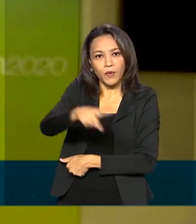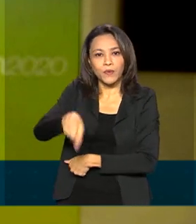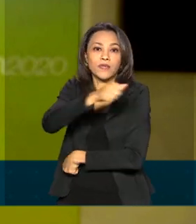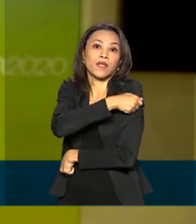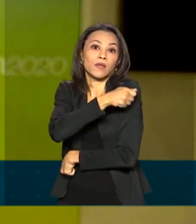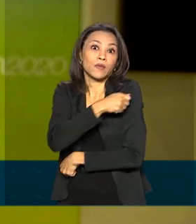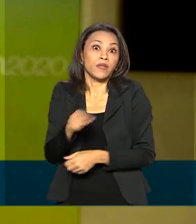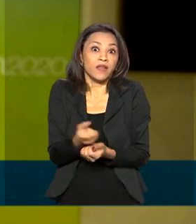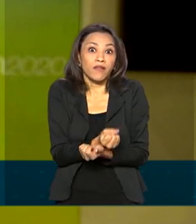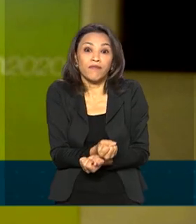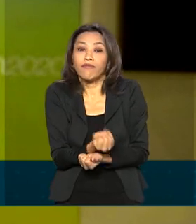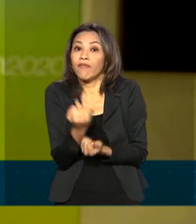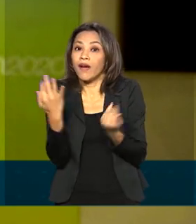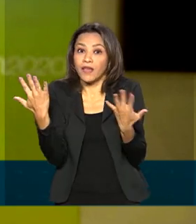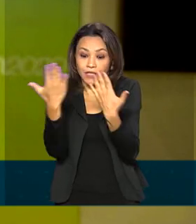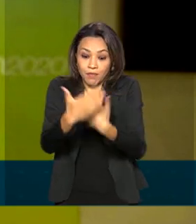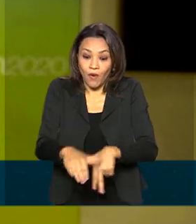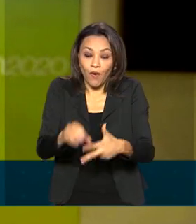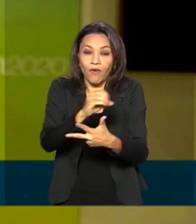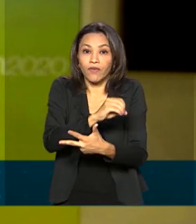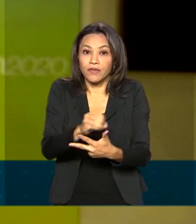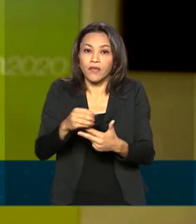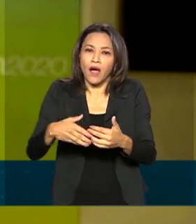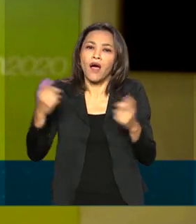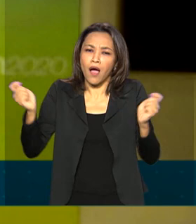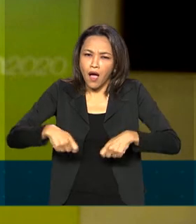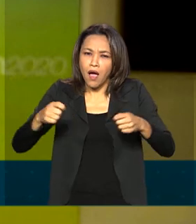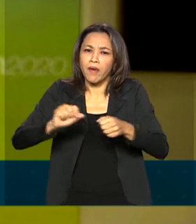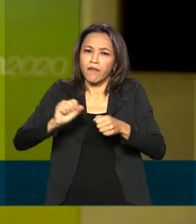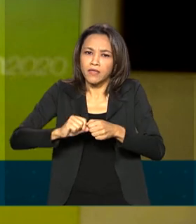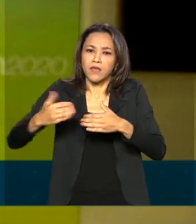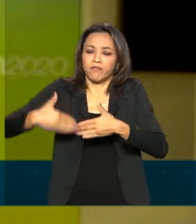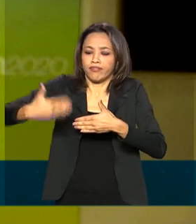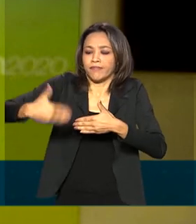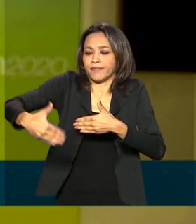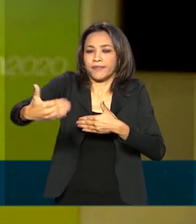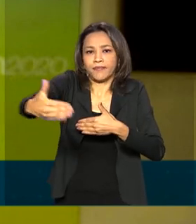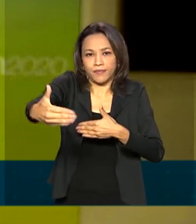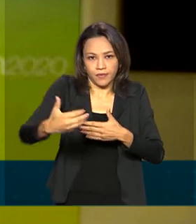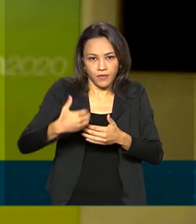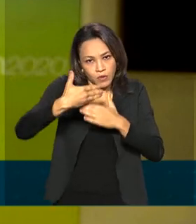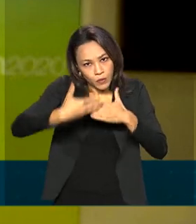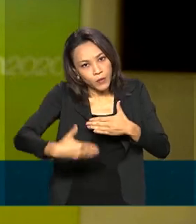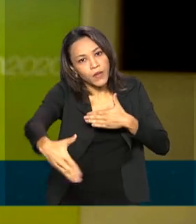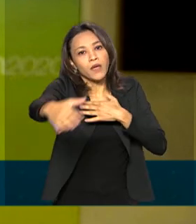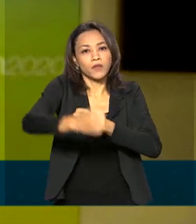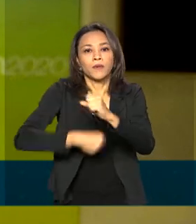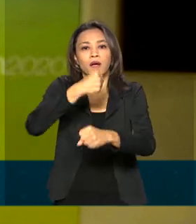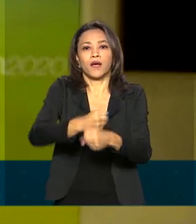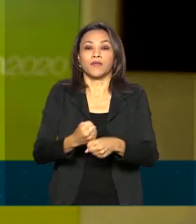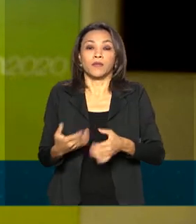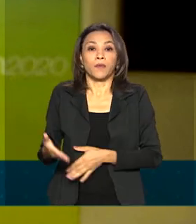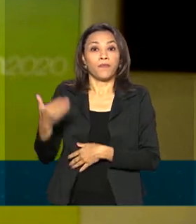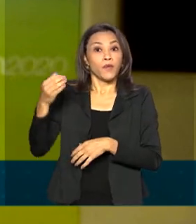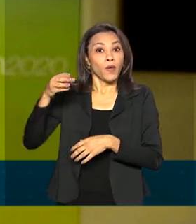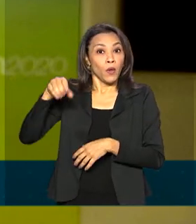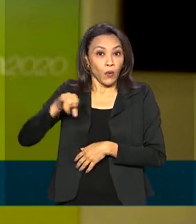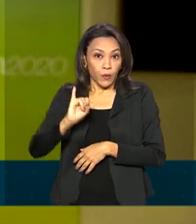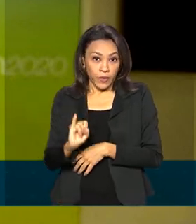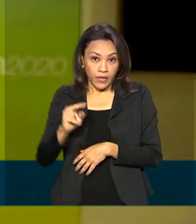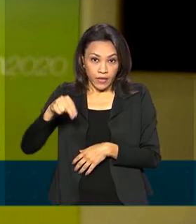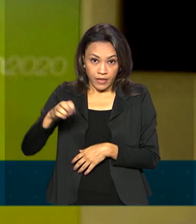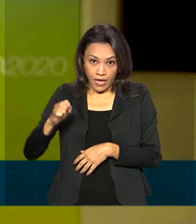provas serem realizadas ao longo do ano. O Inep também consegue saber, por exemplo, a hora